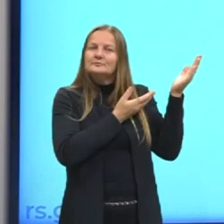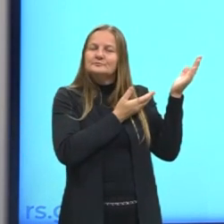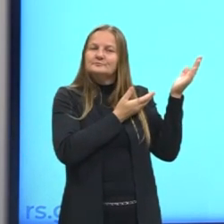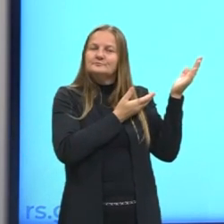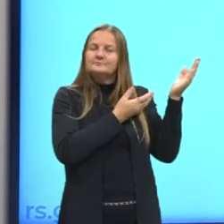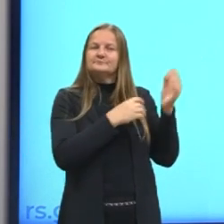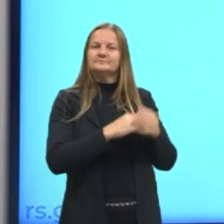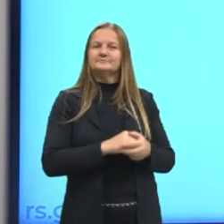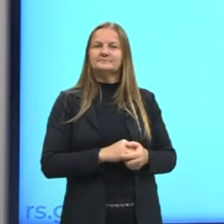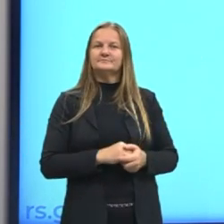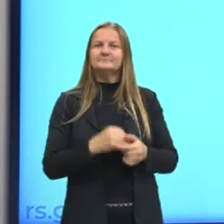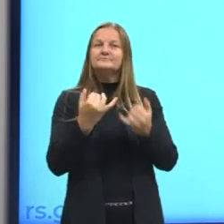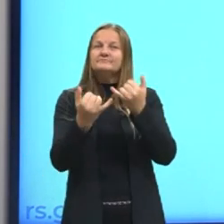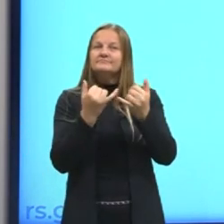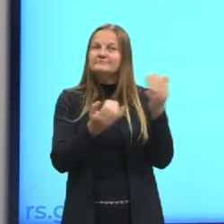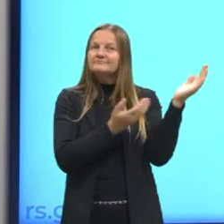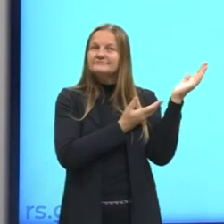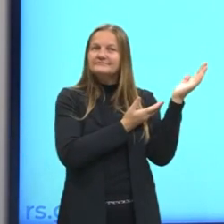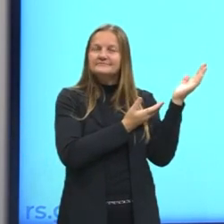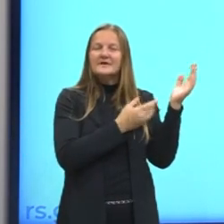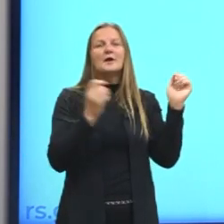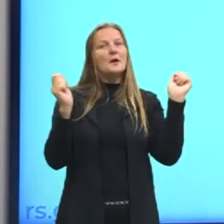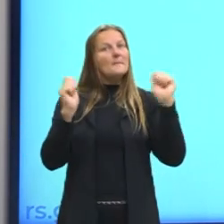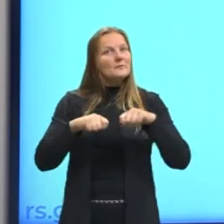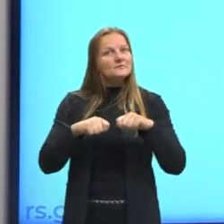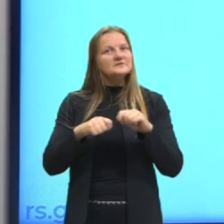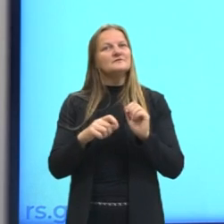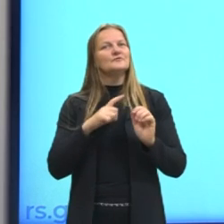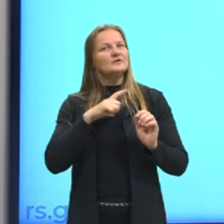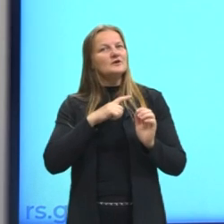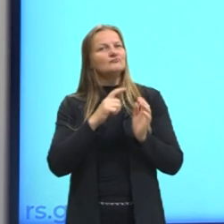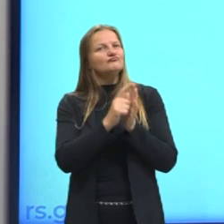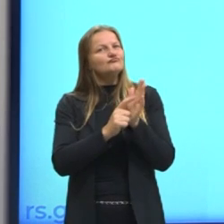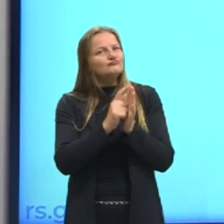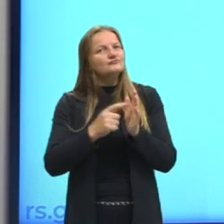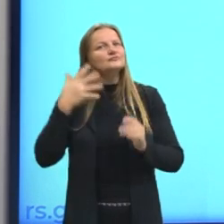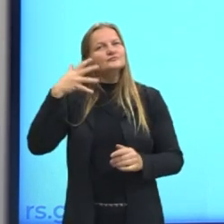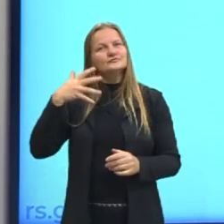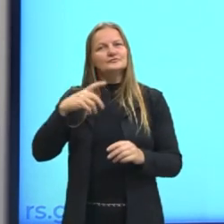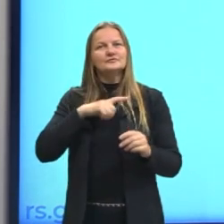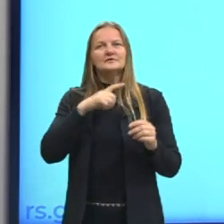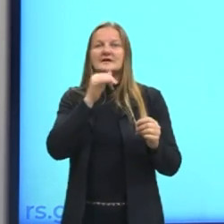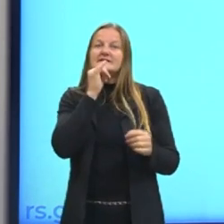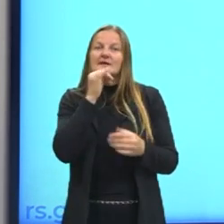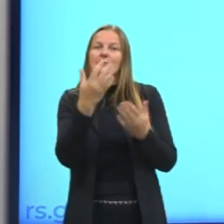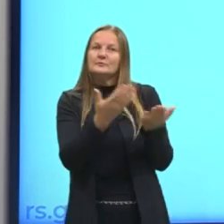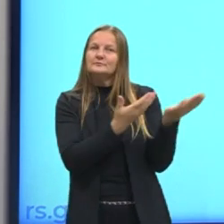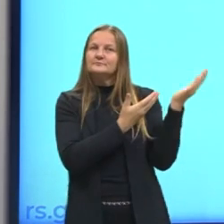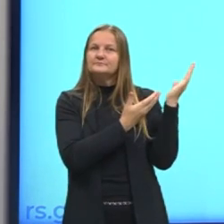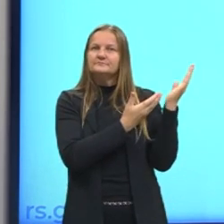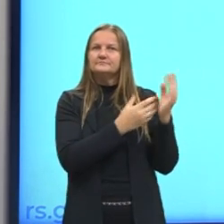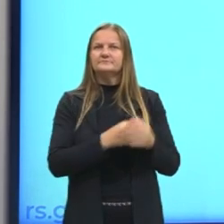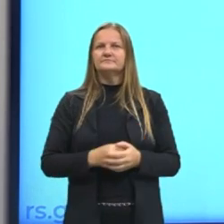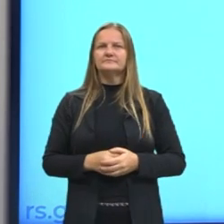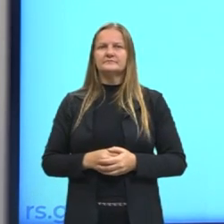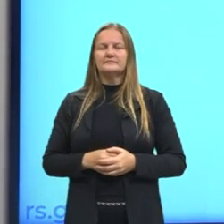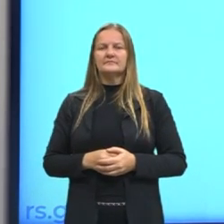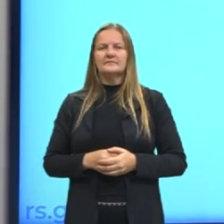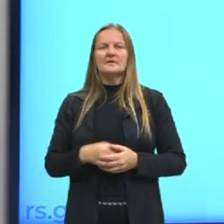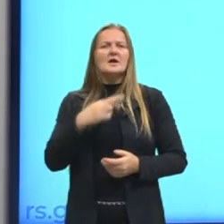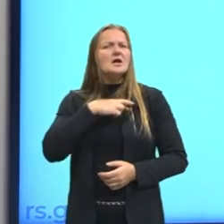esfera da atividade humana que podem ter gêneros do discurso. Por exemplo, a esfera